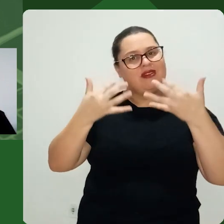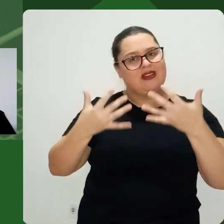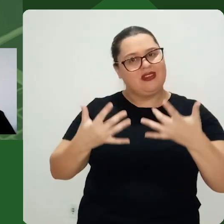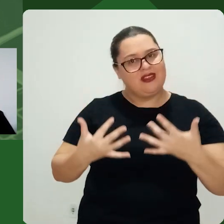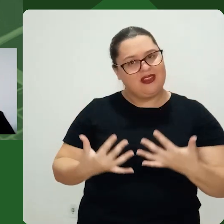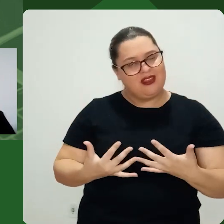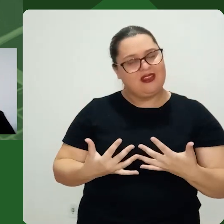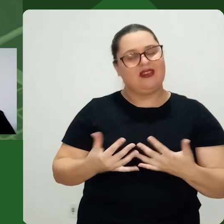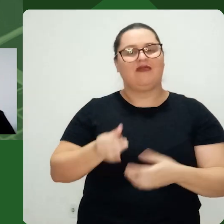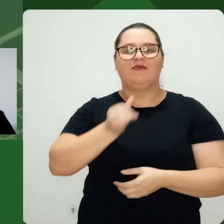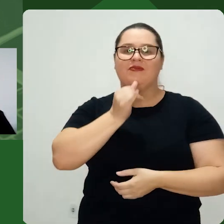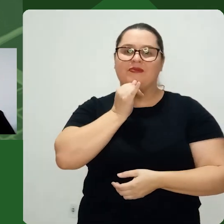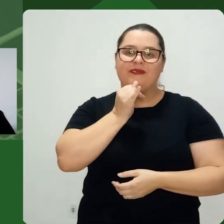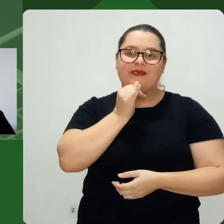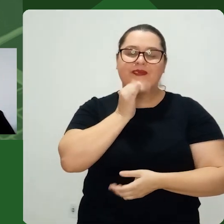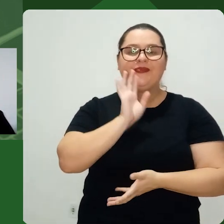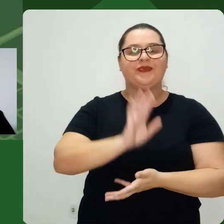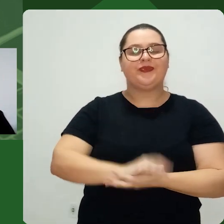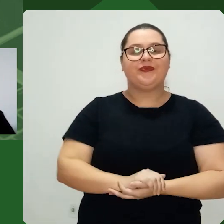colocação, né?